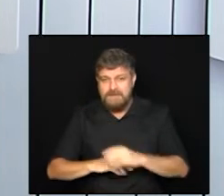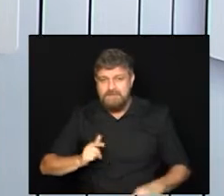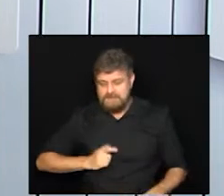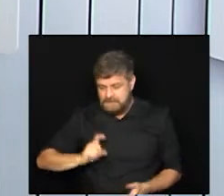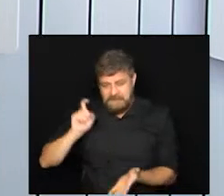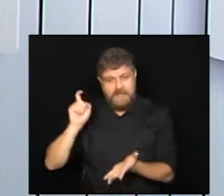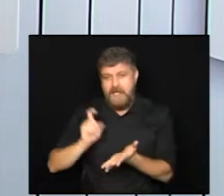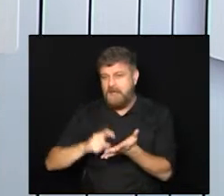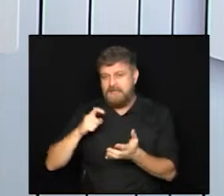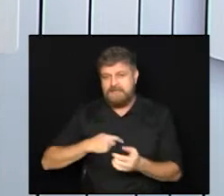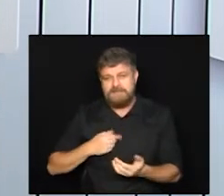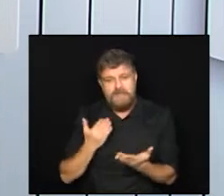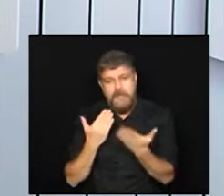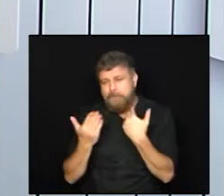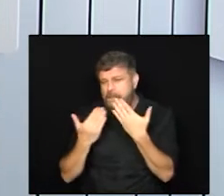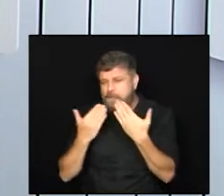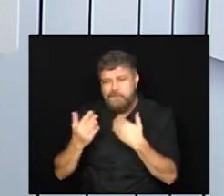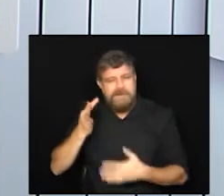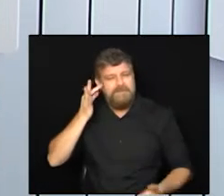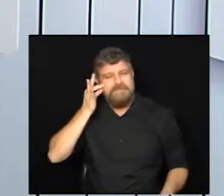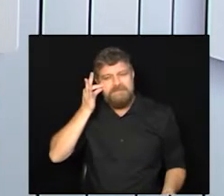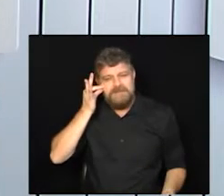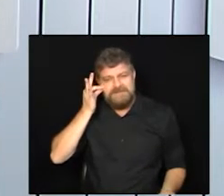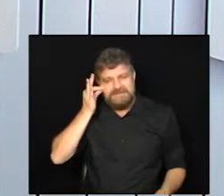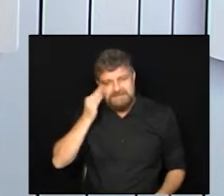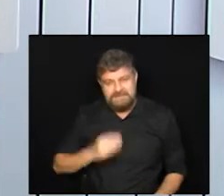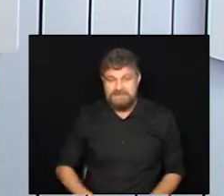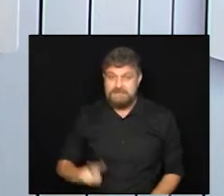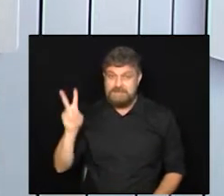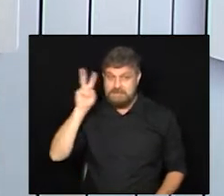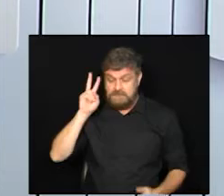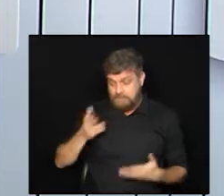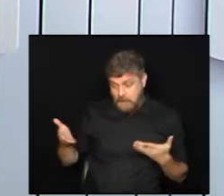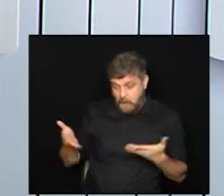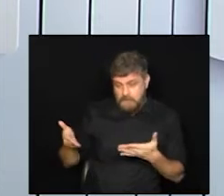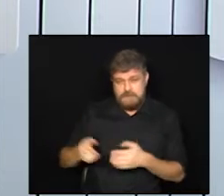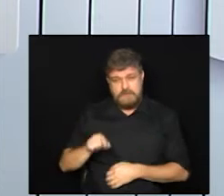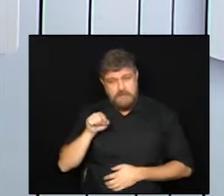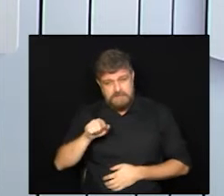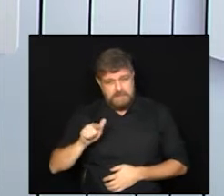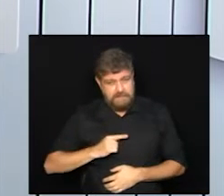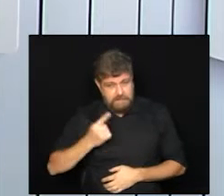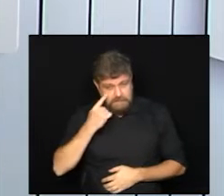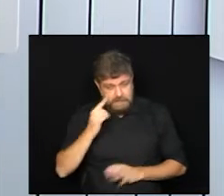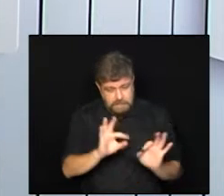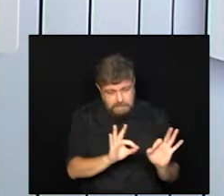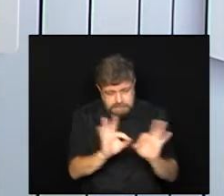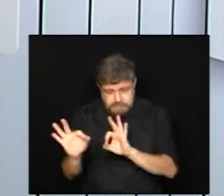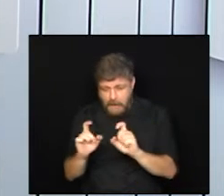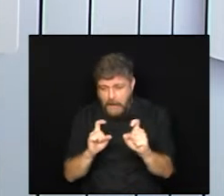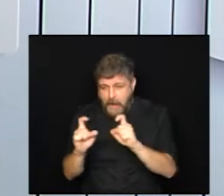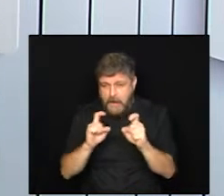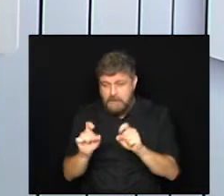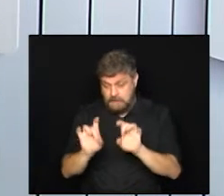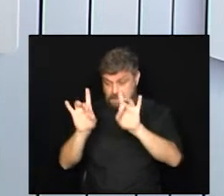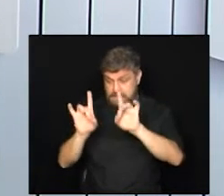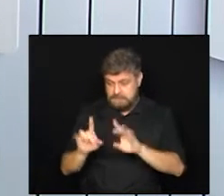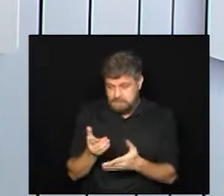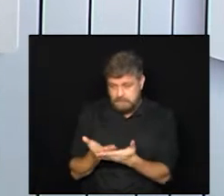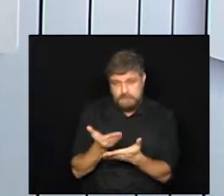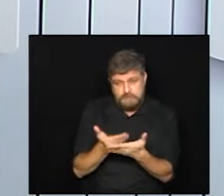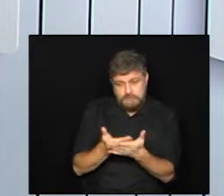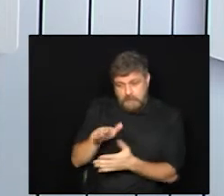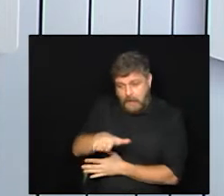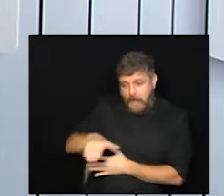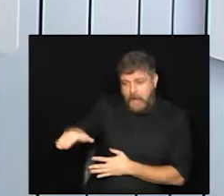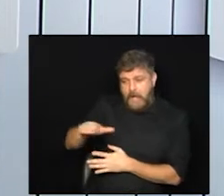você aperta e a gente conversa ao vivo nesta segunda-feira. Você que estava assistindo a reunião da Comissão Especial de Estudos,